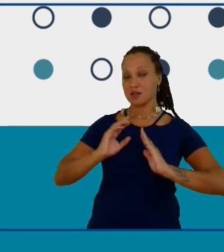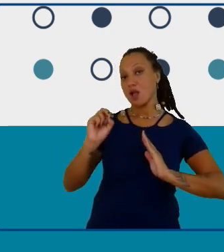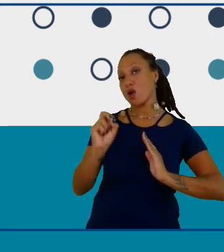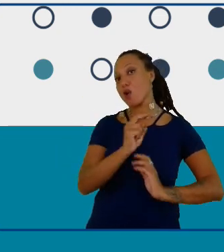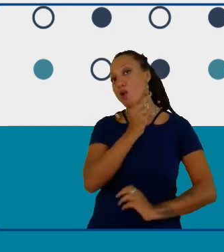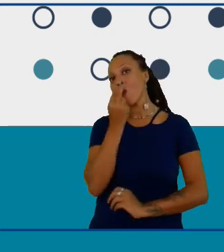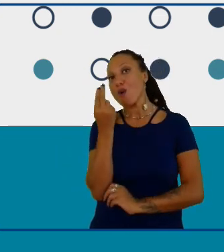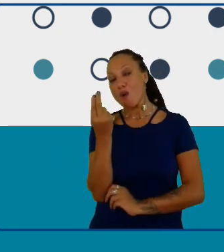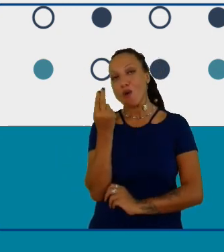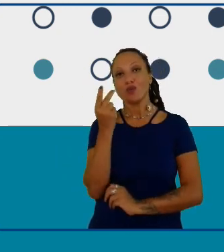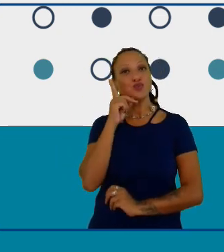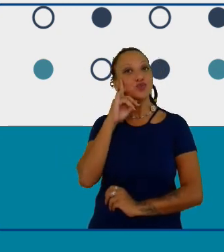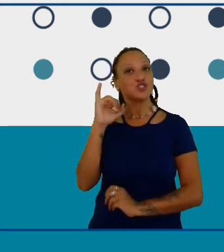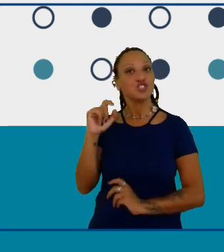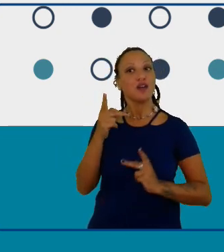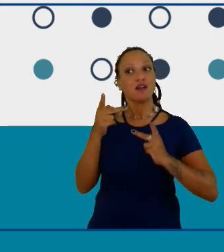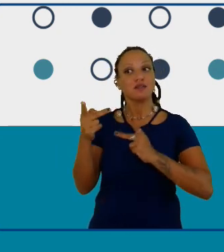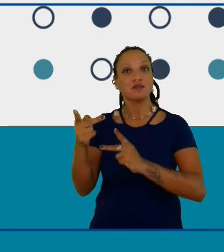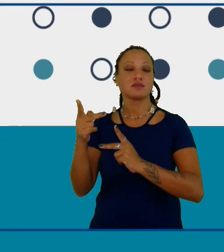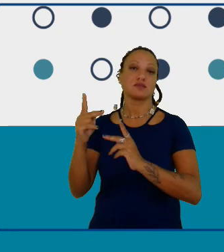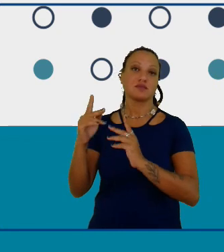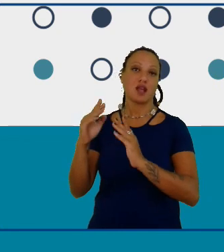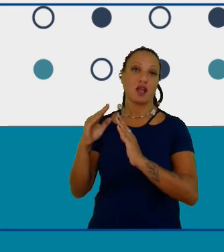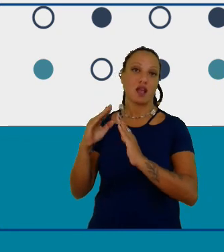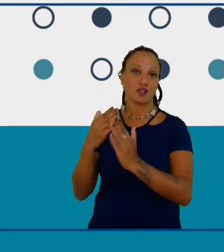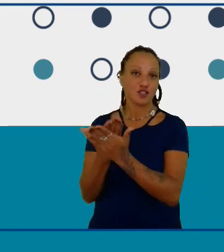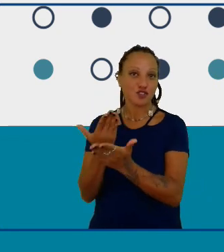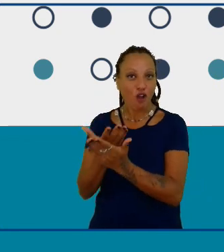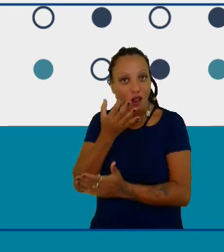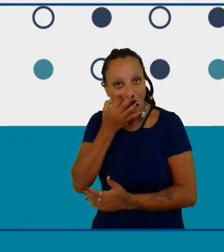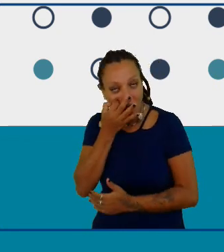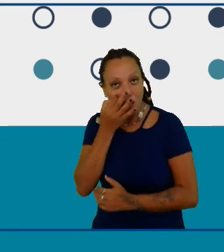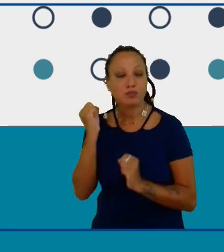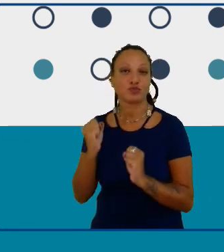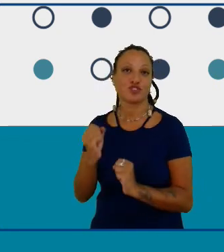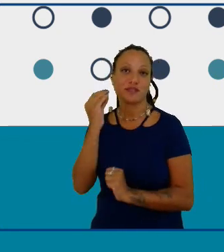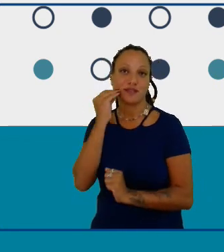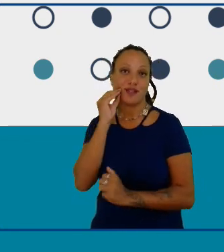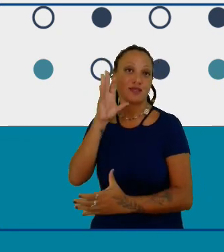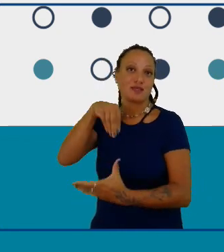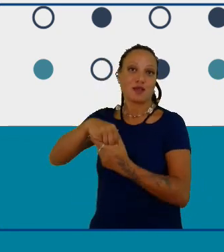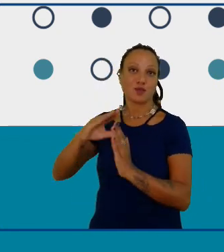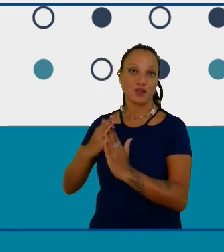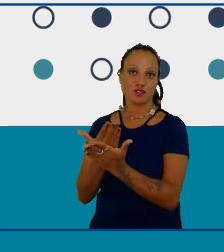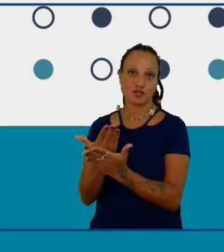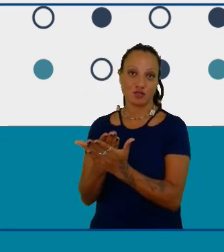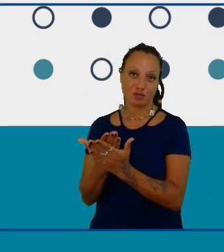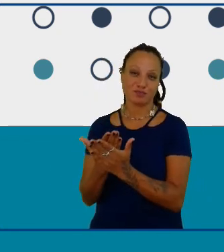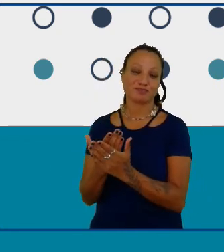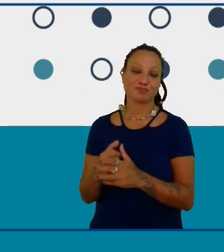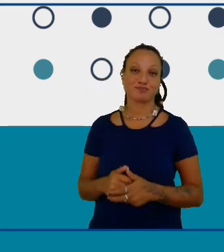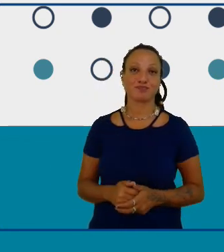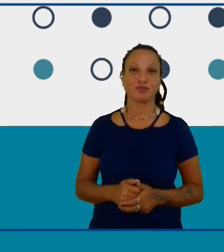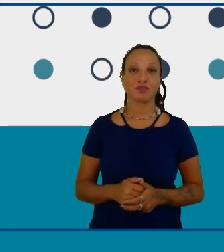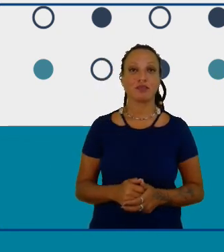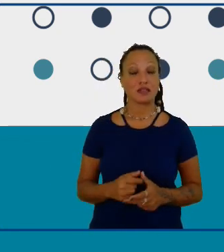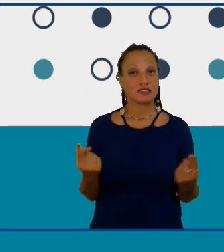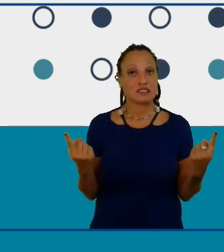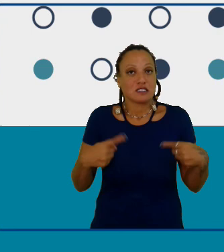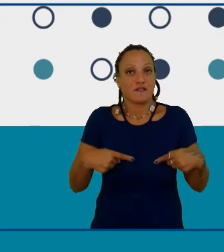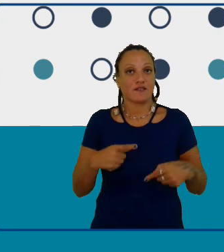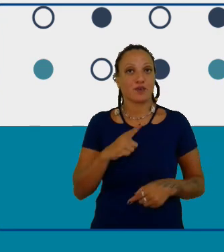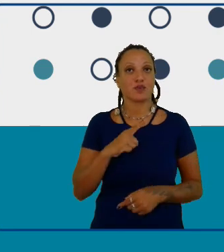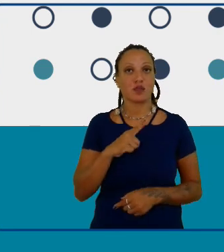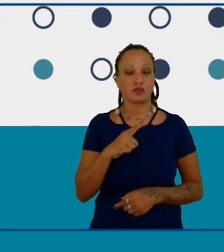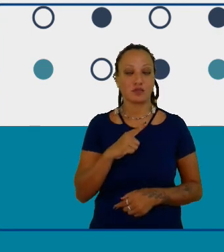híbrido no dia que eles estavam na escola eles podiam fazer o experimento então assim foi um desafio não conseguimos 100